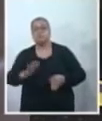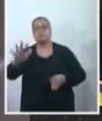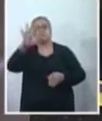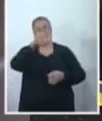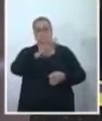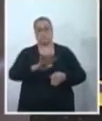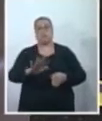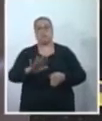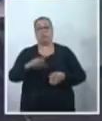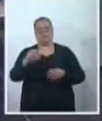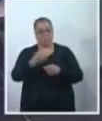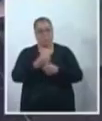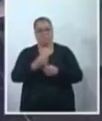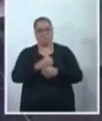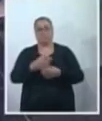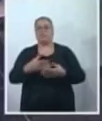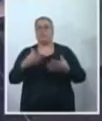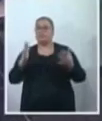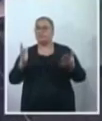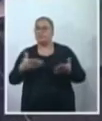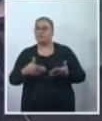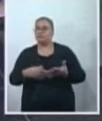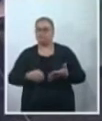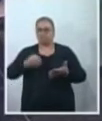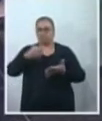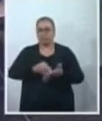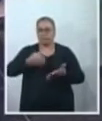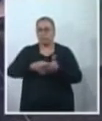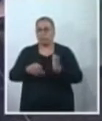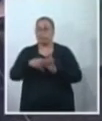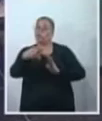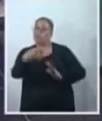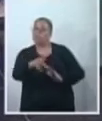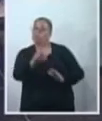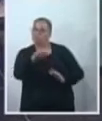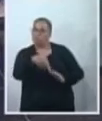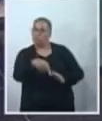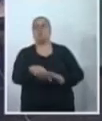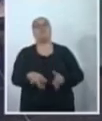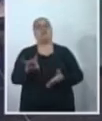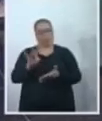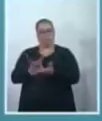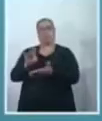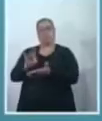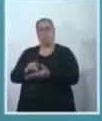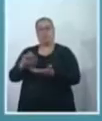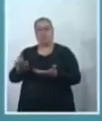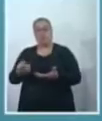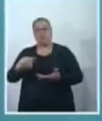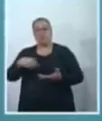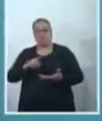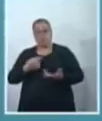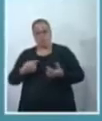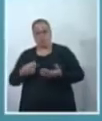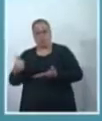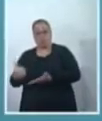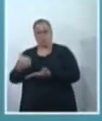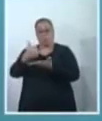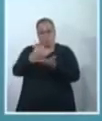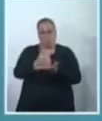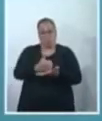Esse ano também já foi uma luta sua aqui também para o município, né? Com certeza. Nós fizemos, então, o nosso mandato